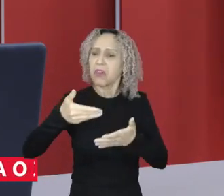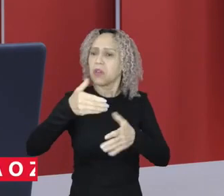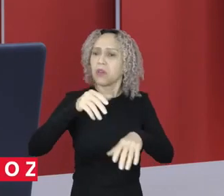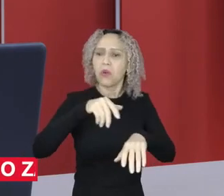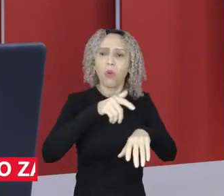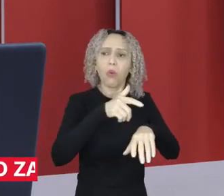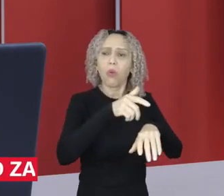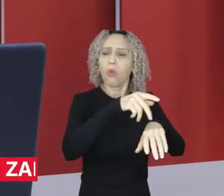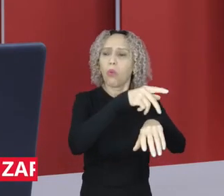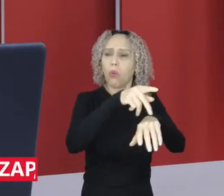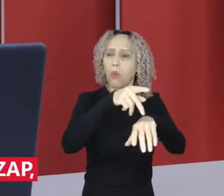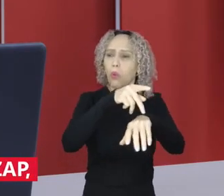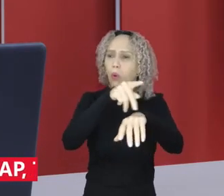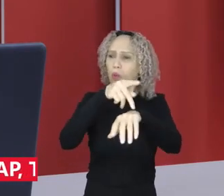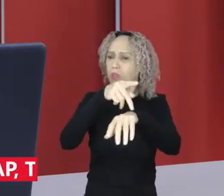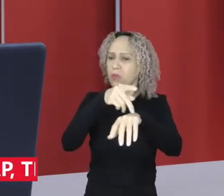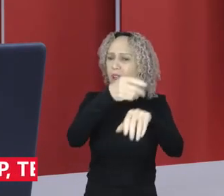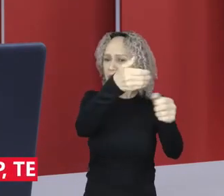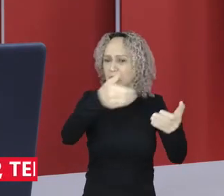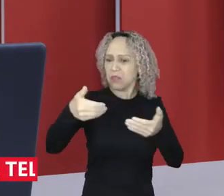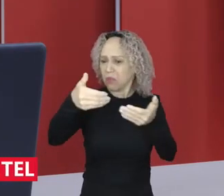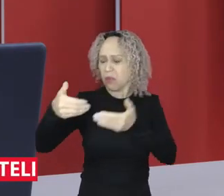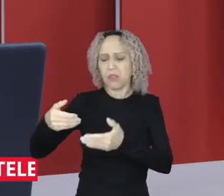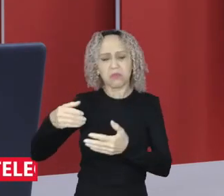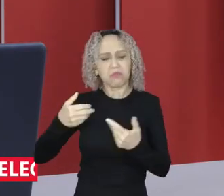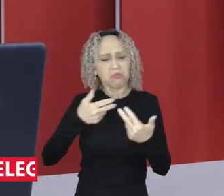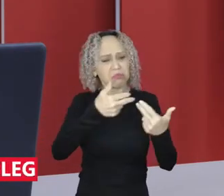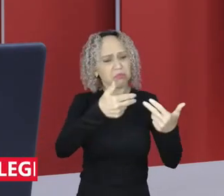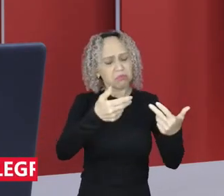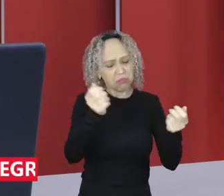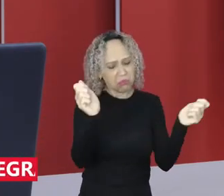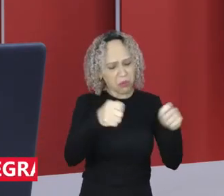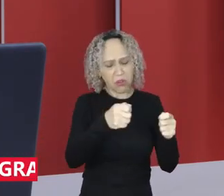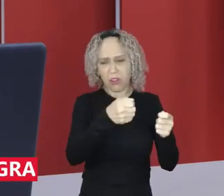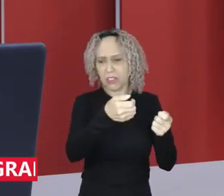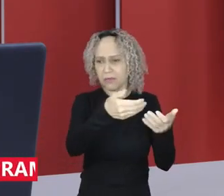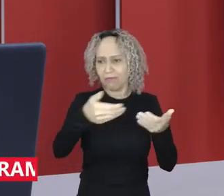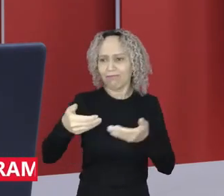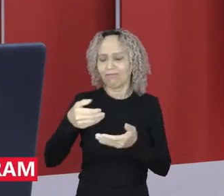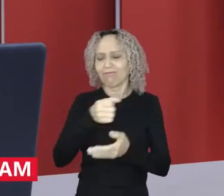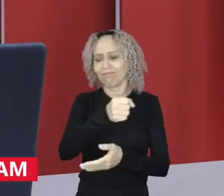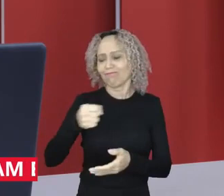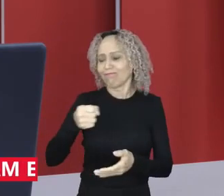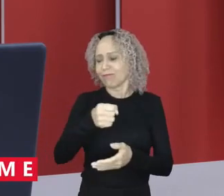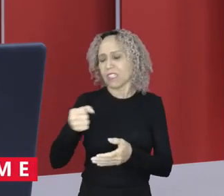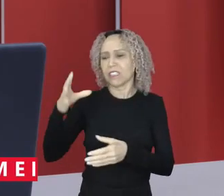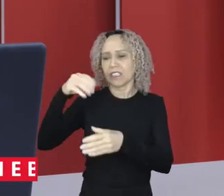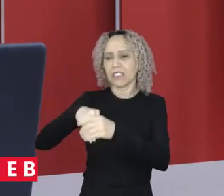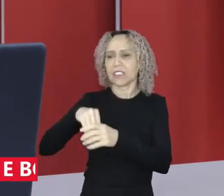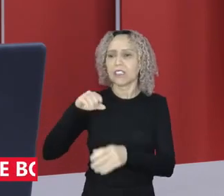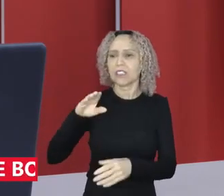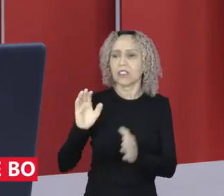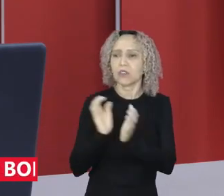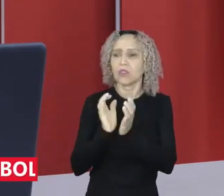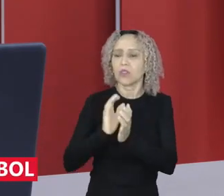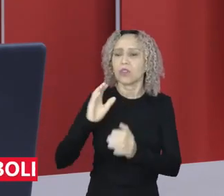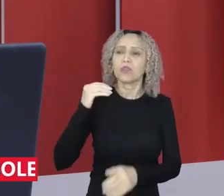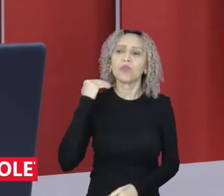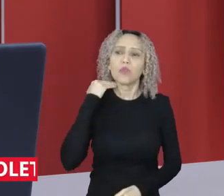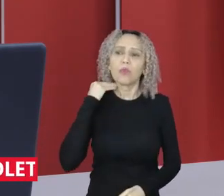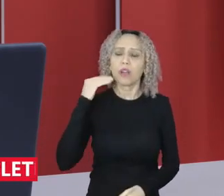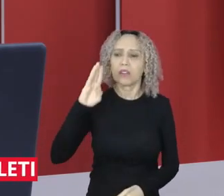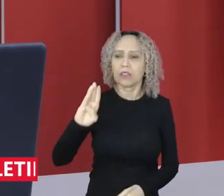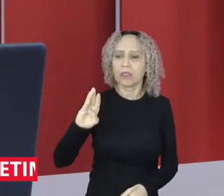muito comentado também em países ali da Ásia e também da África que sinalizaram o interesse em participar do